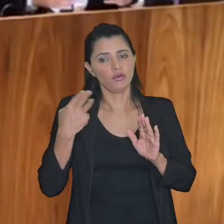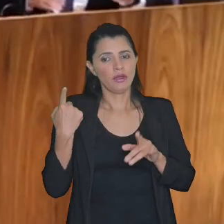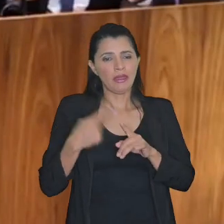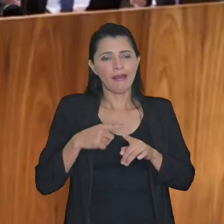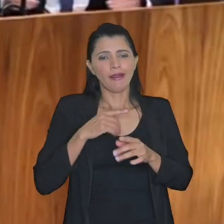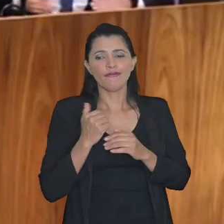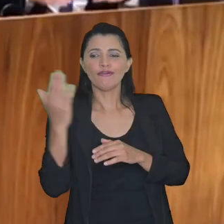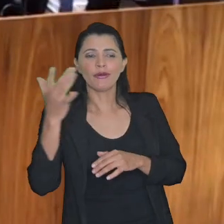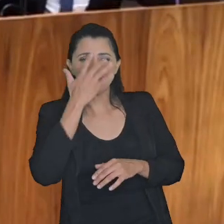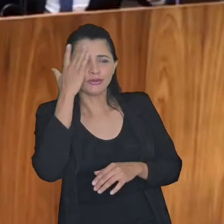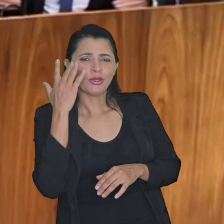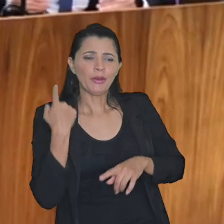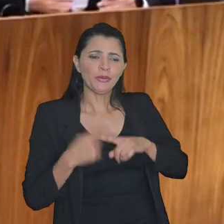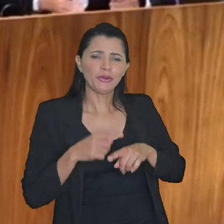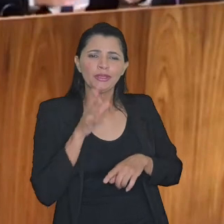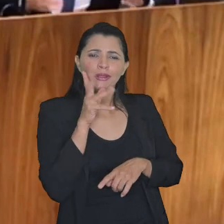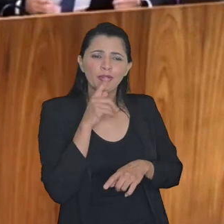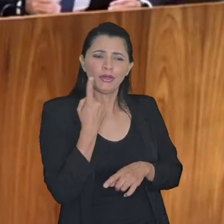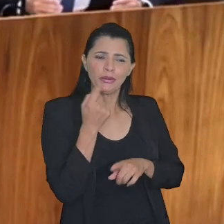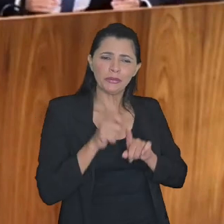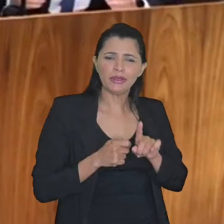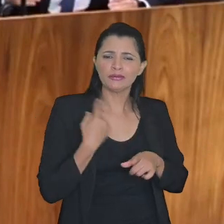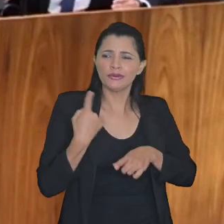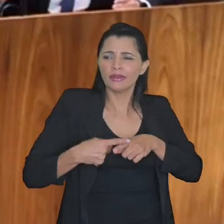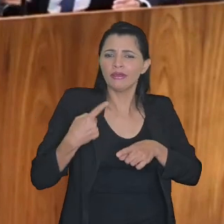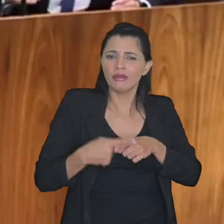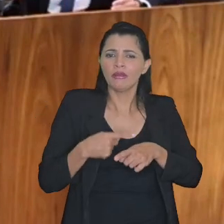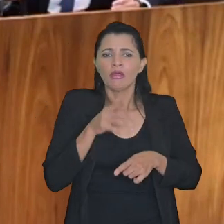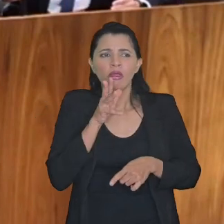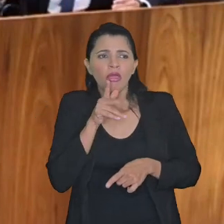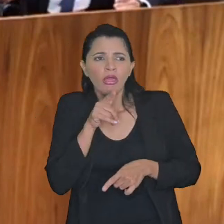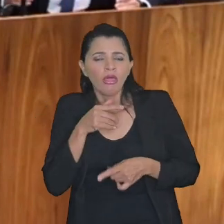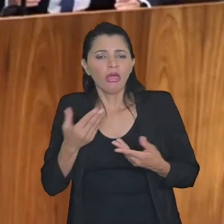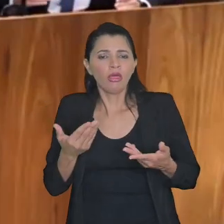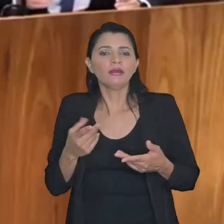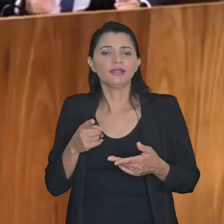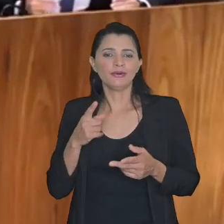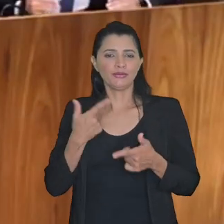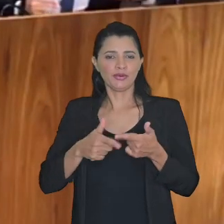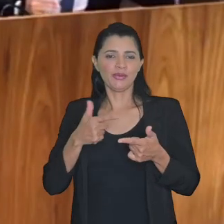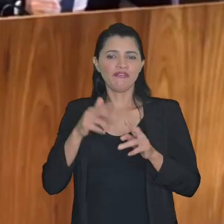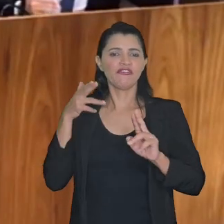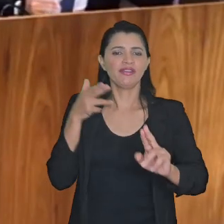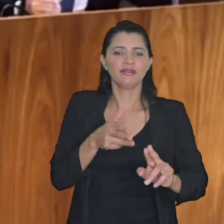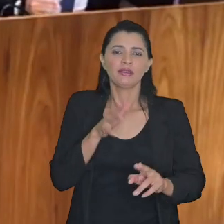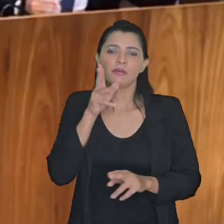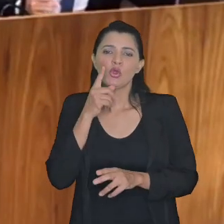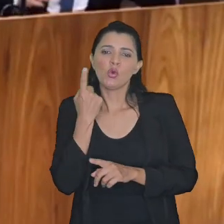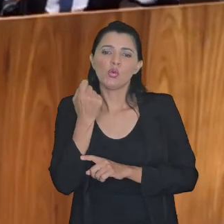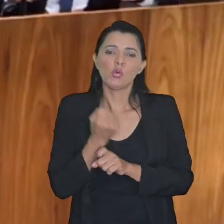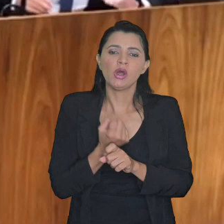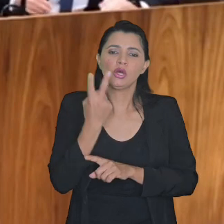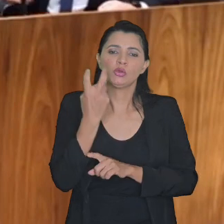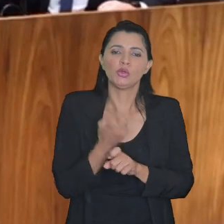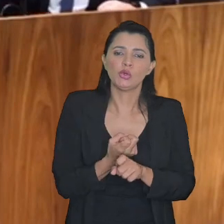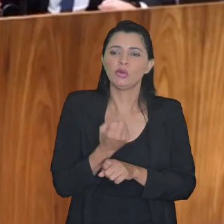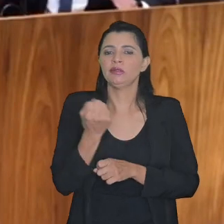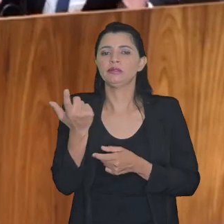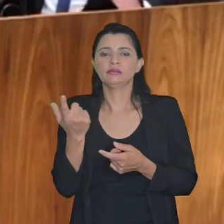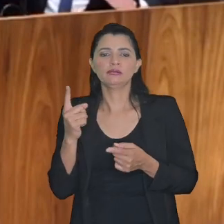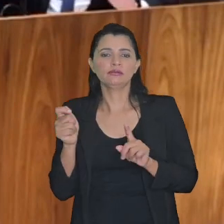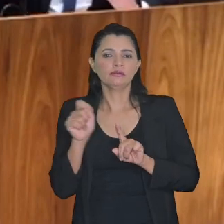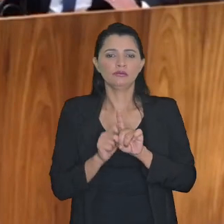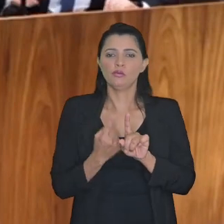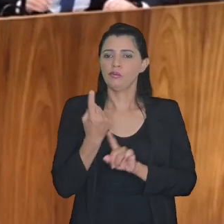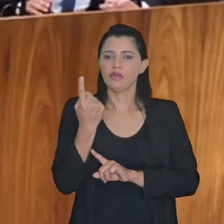por que está demorando tanto por que vai demorar um mês é que o problema sempre dá referência quando demora muito era um ano dois agora está